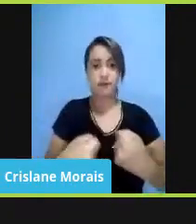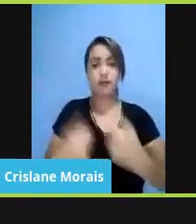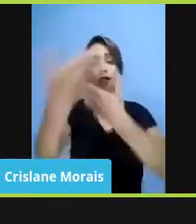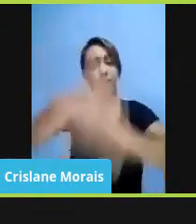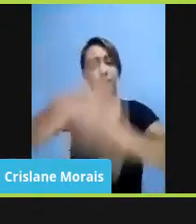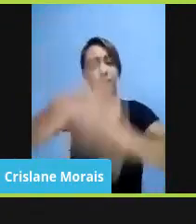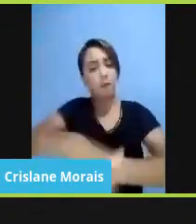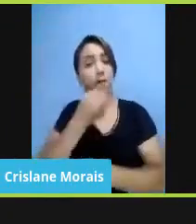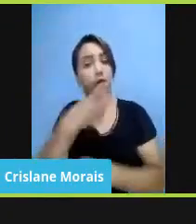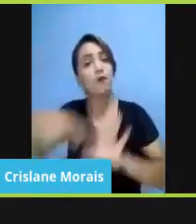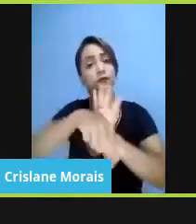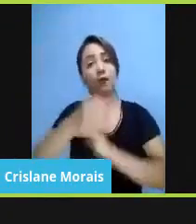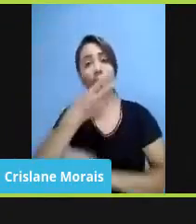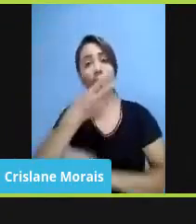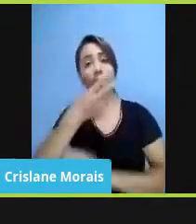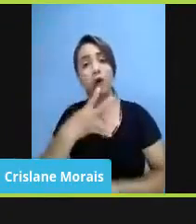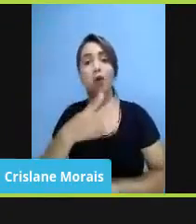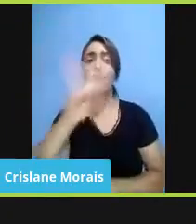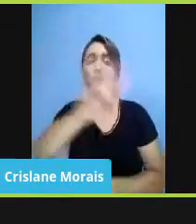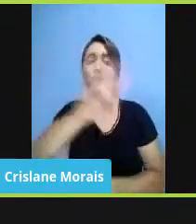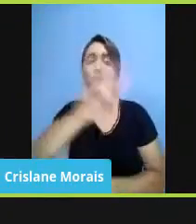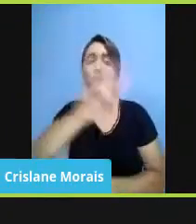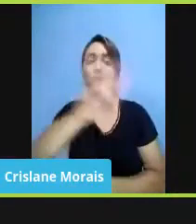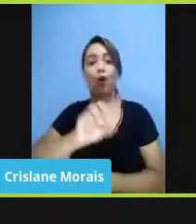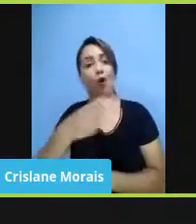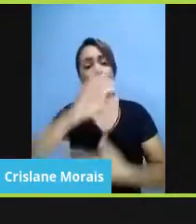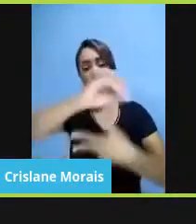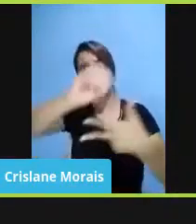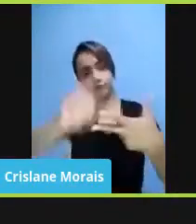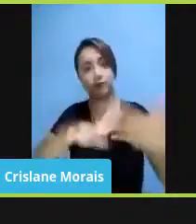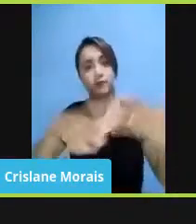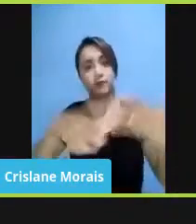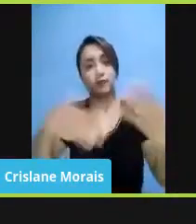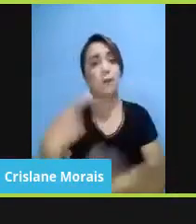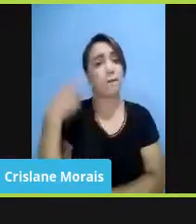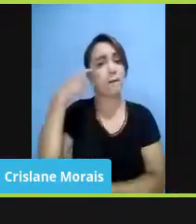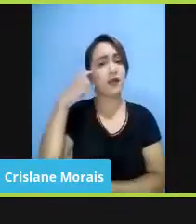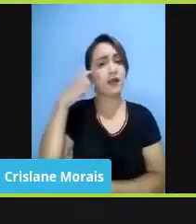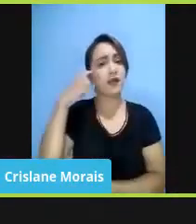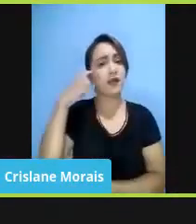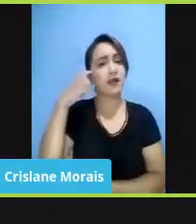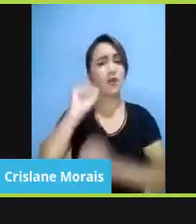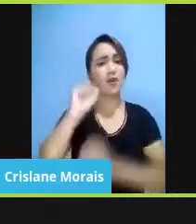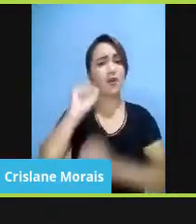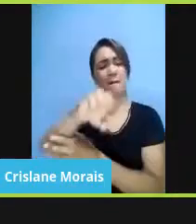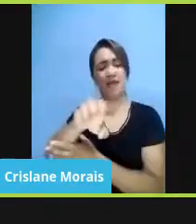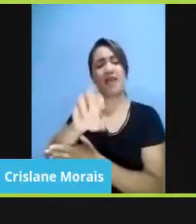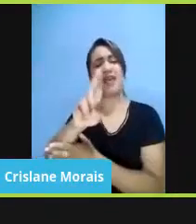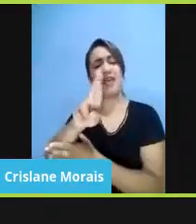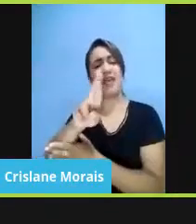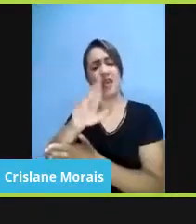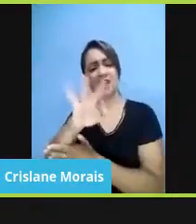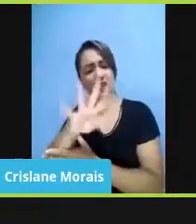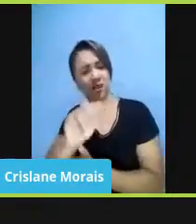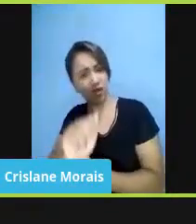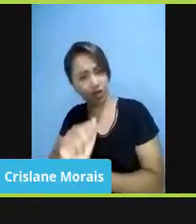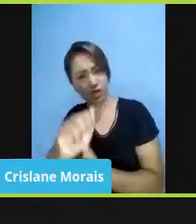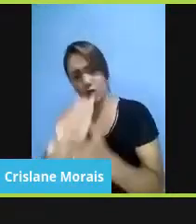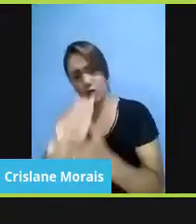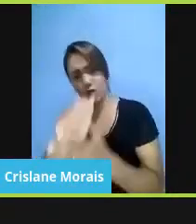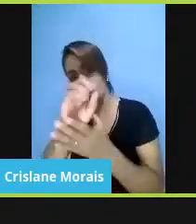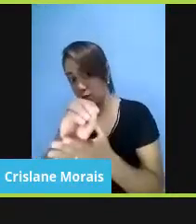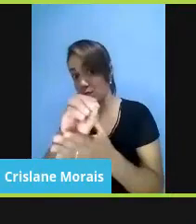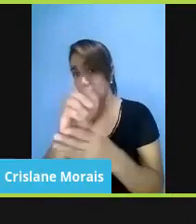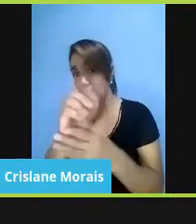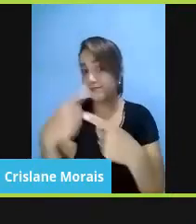então, do vestibular ou do Enem, né. Essa ideia de mérito, né, associada à pontuação, a